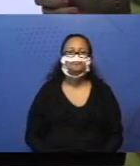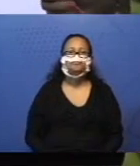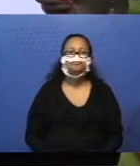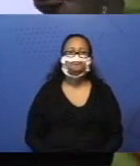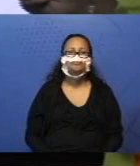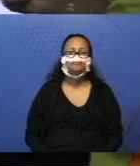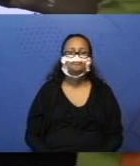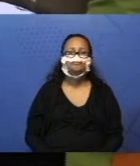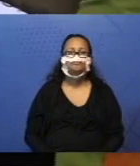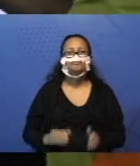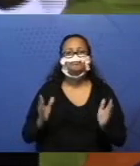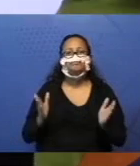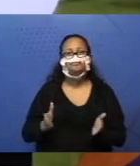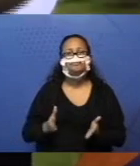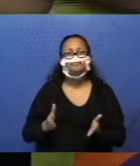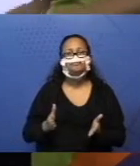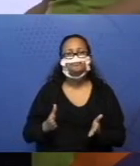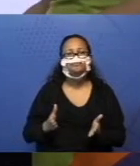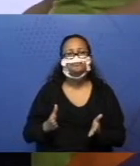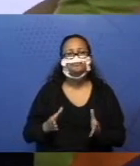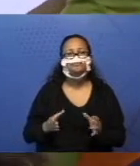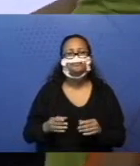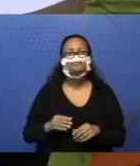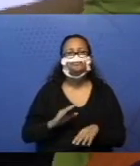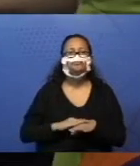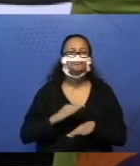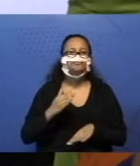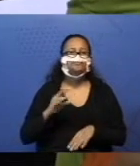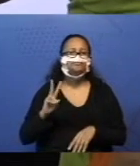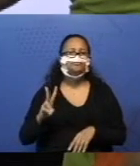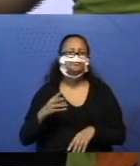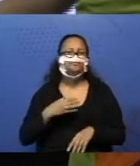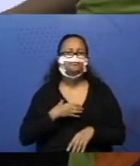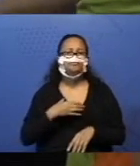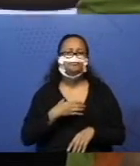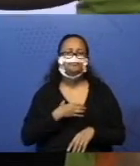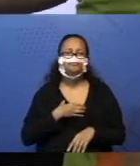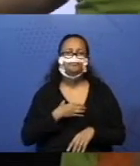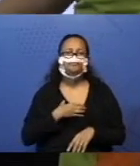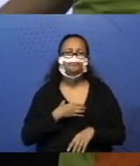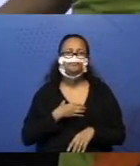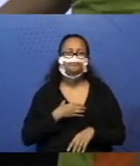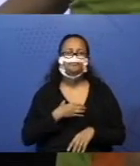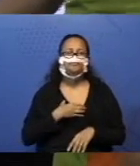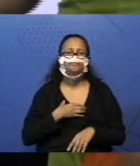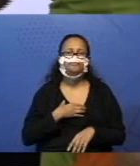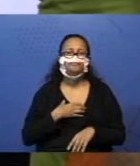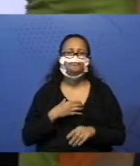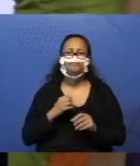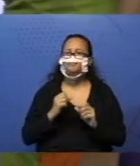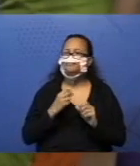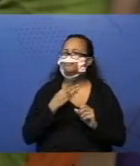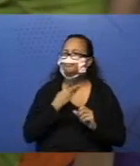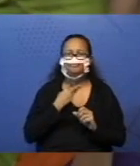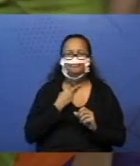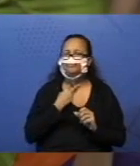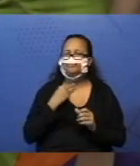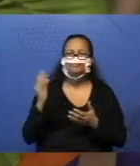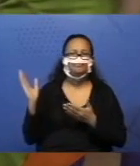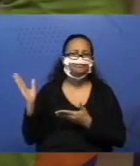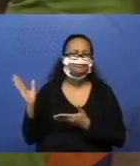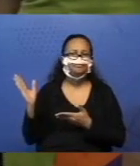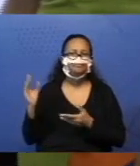Agora, mais duas maneiras que não sejam essas de fazer a